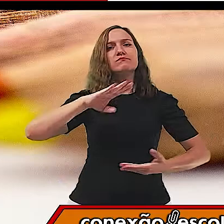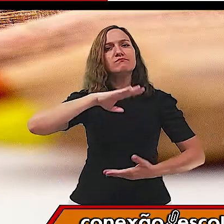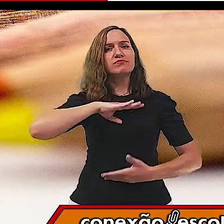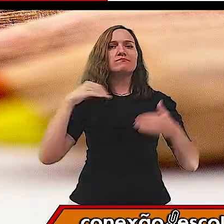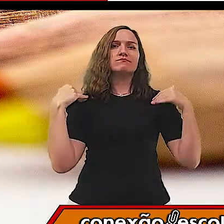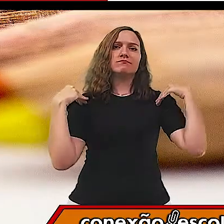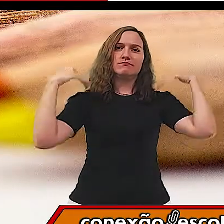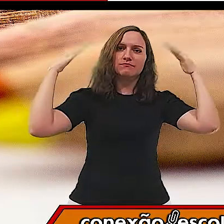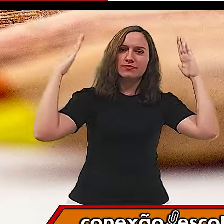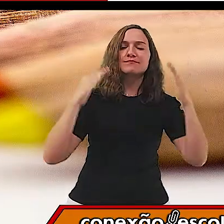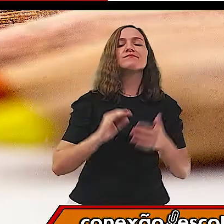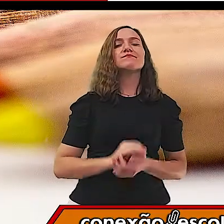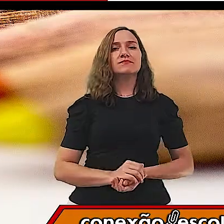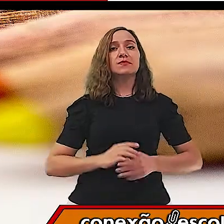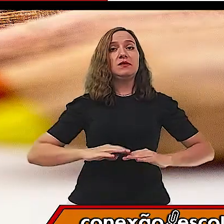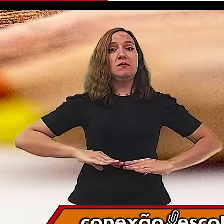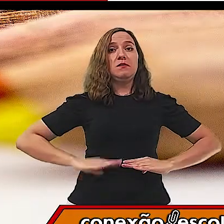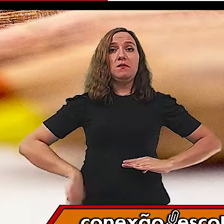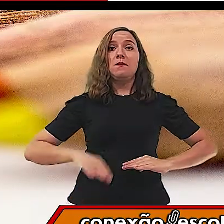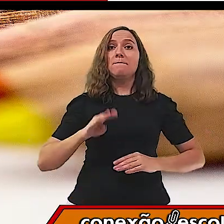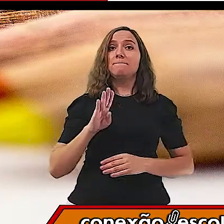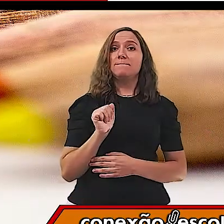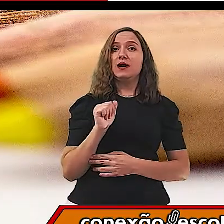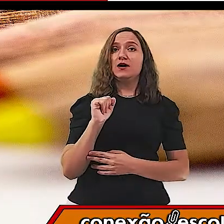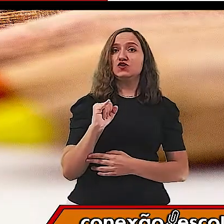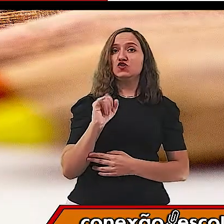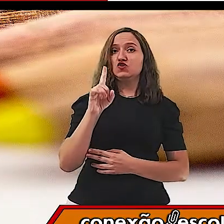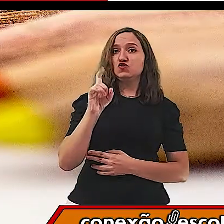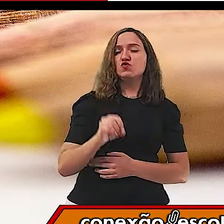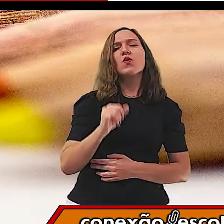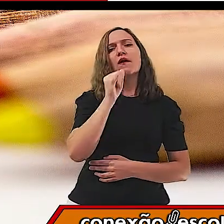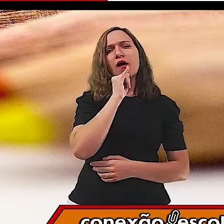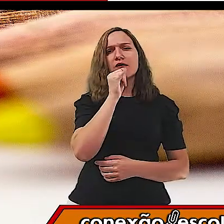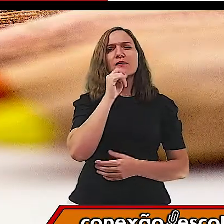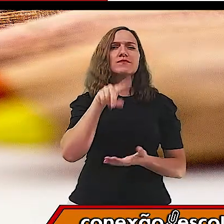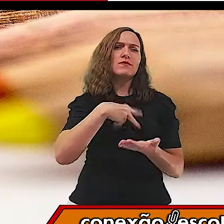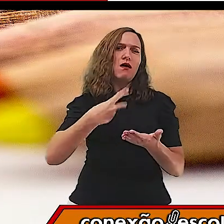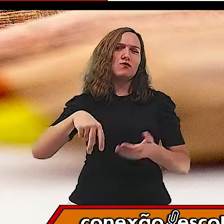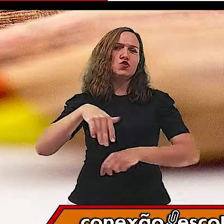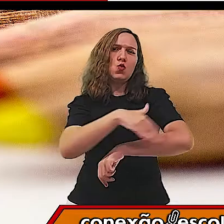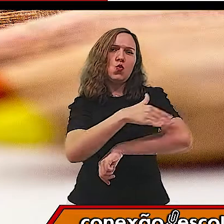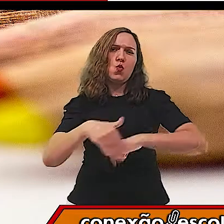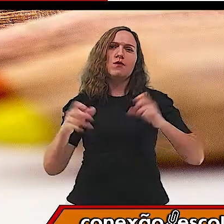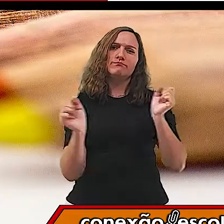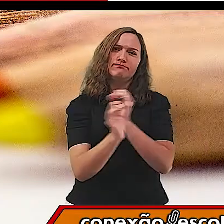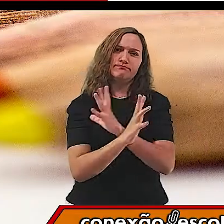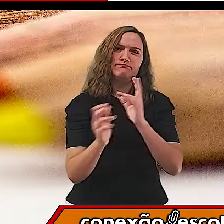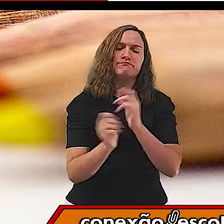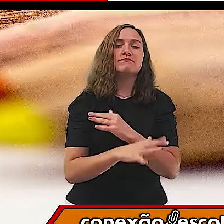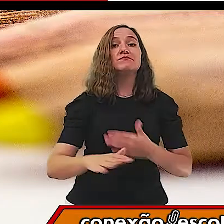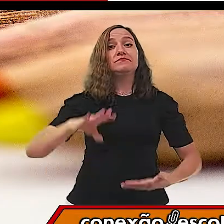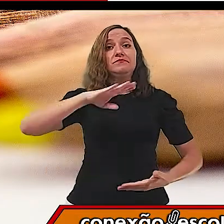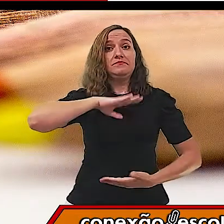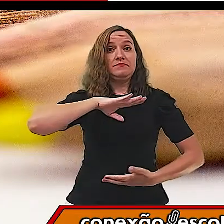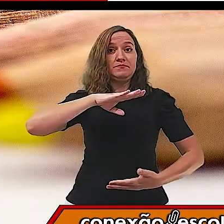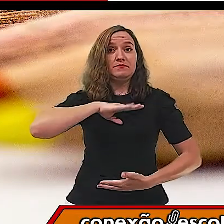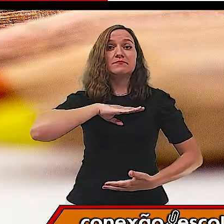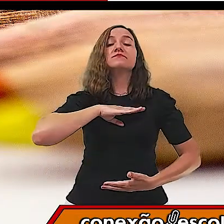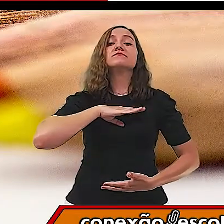ou seja, nível baixo, exemplo, danças urbanas, nível médio,